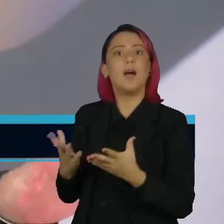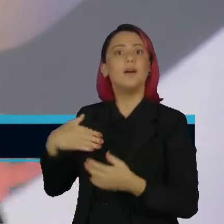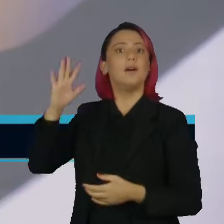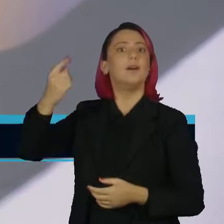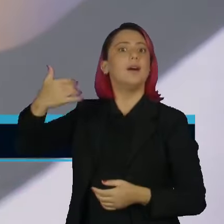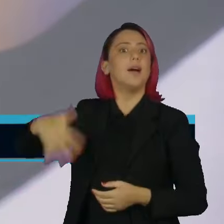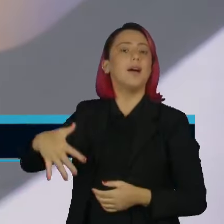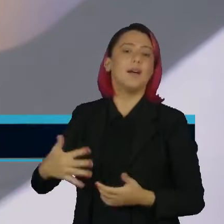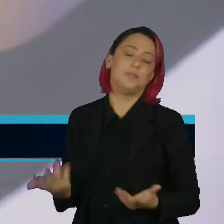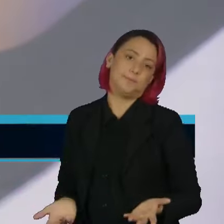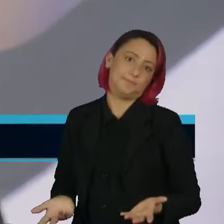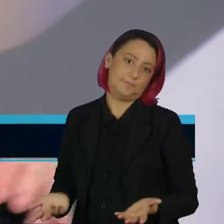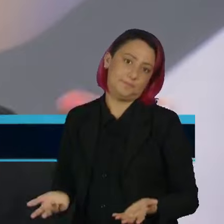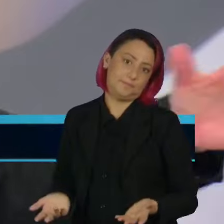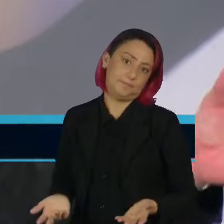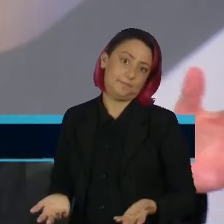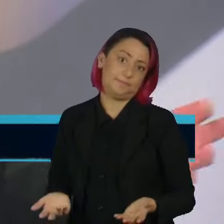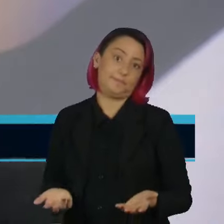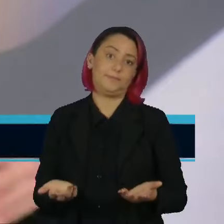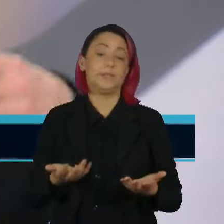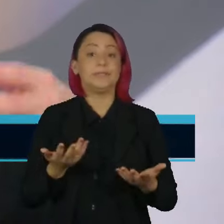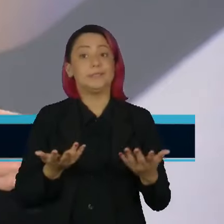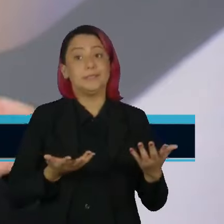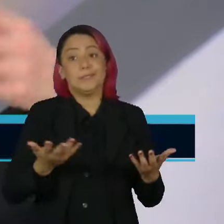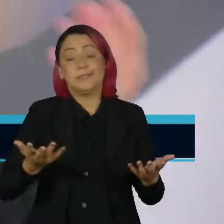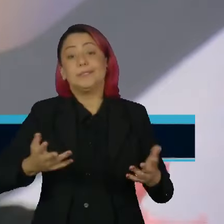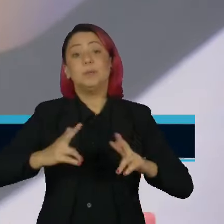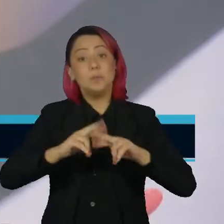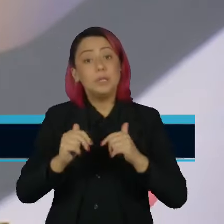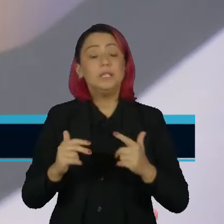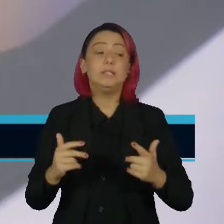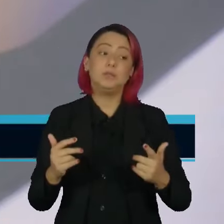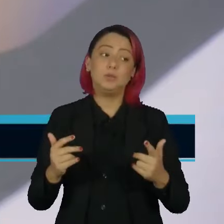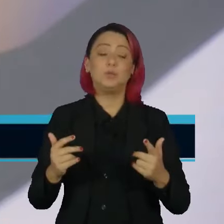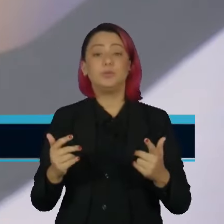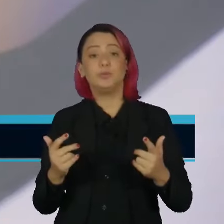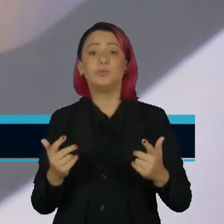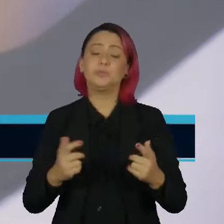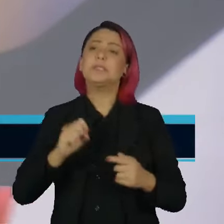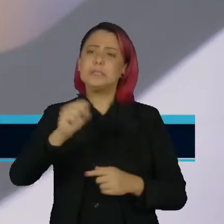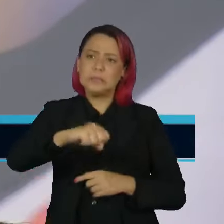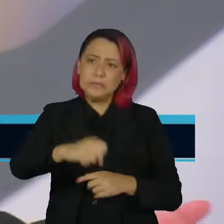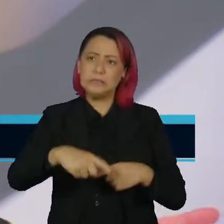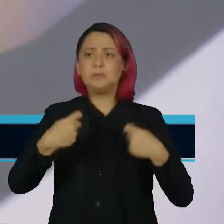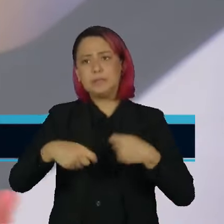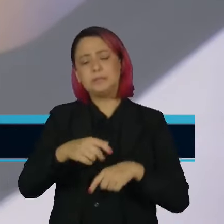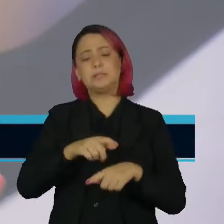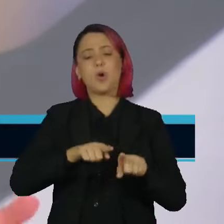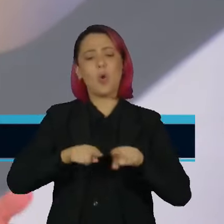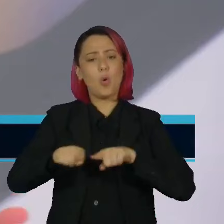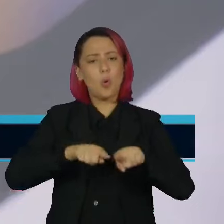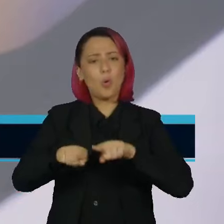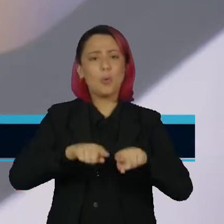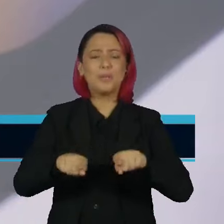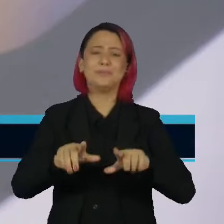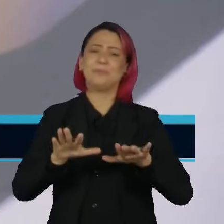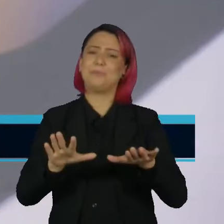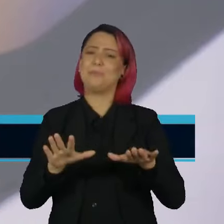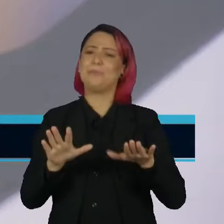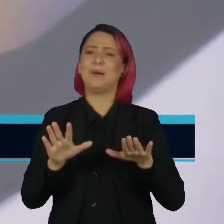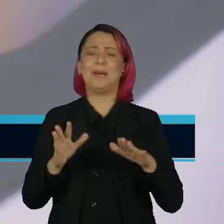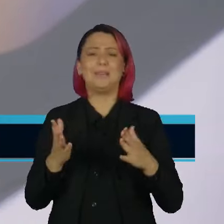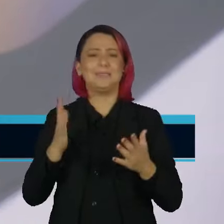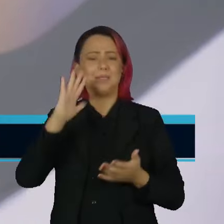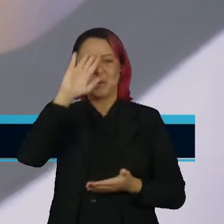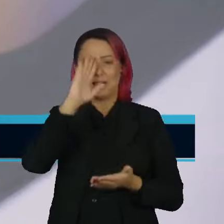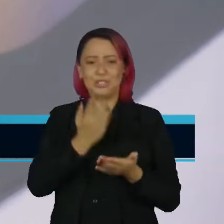tem que, enfim, em última análise, tem que aumentar a concorrência, mas não dá, acho que num primeiro momento, fazer